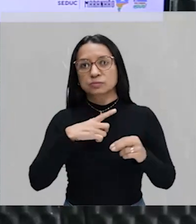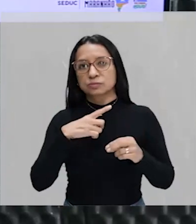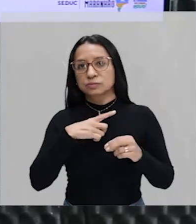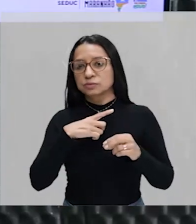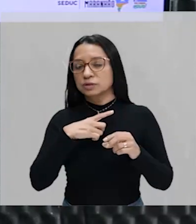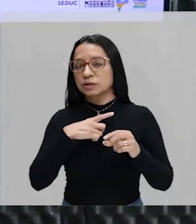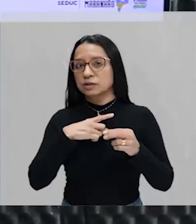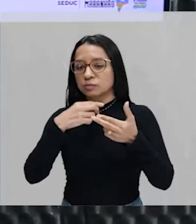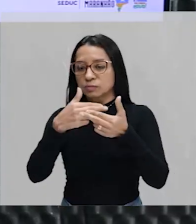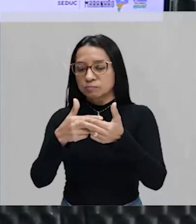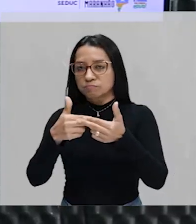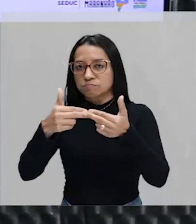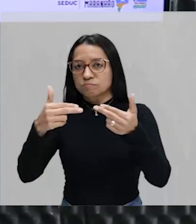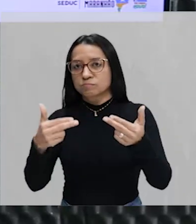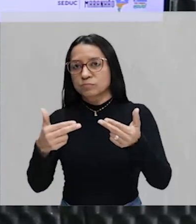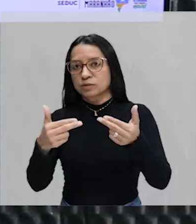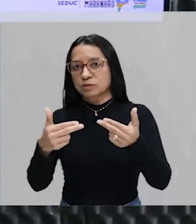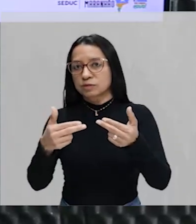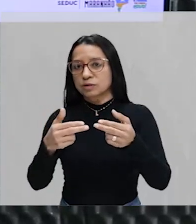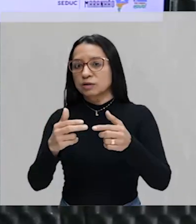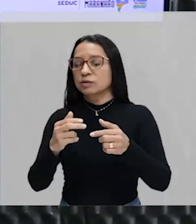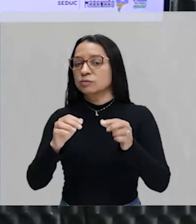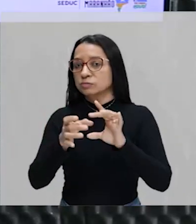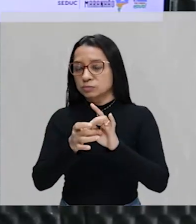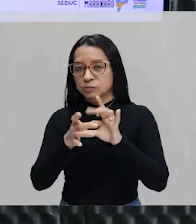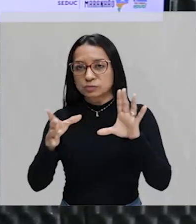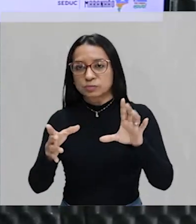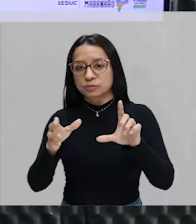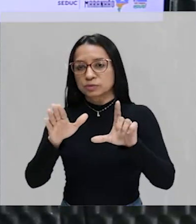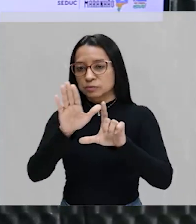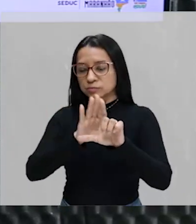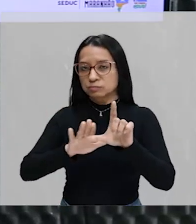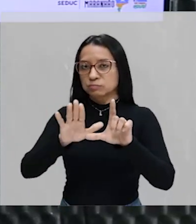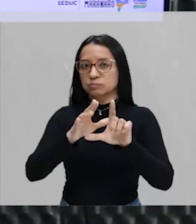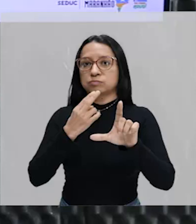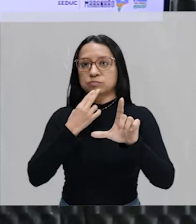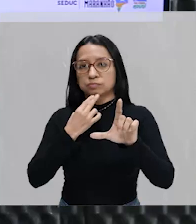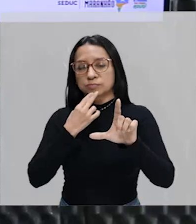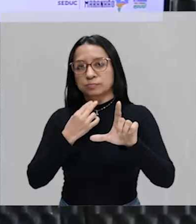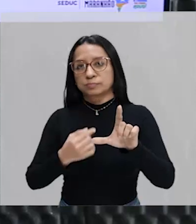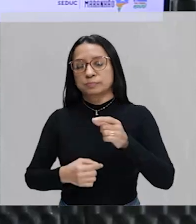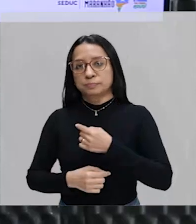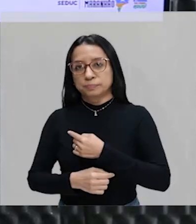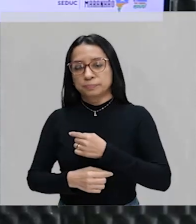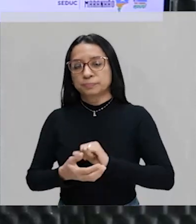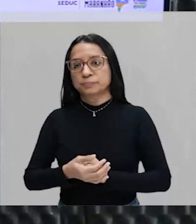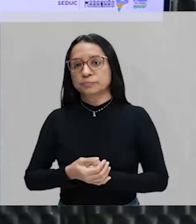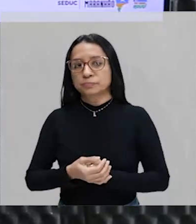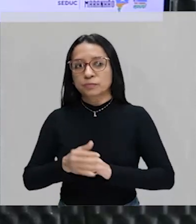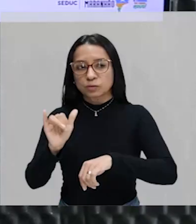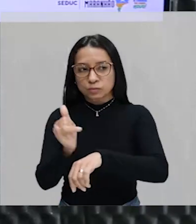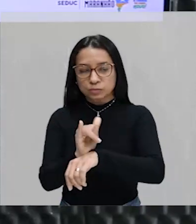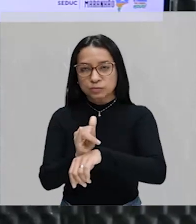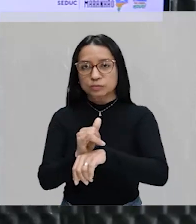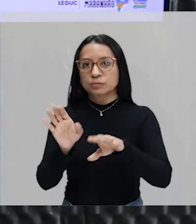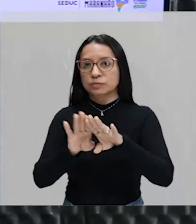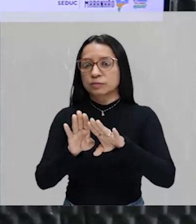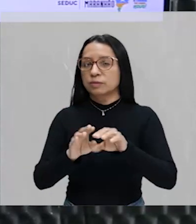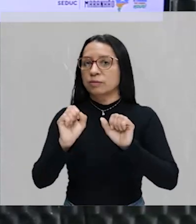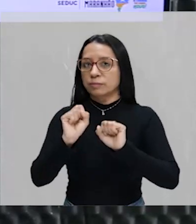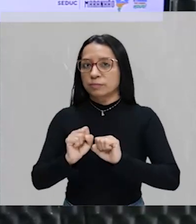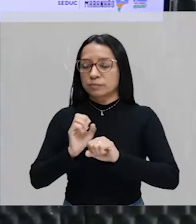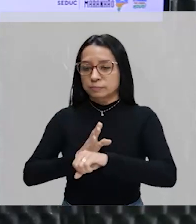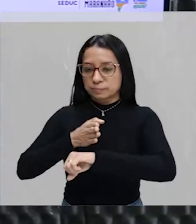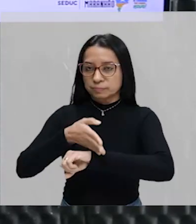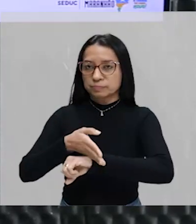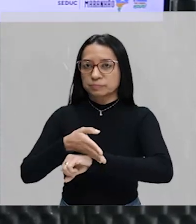material produzido e lá disponível para você no nosso canal oficial, Plataforma Gonçalves Dias, lá no YouTube. Lá você pode